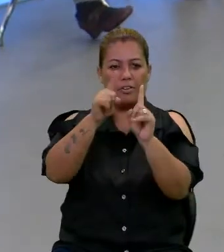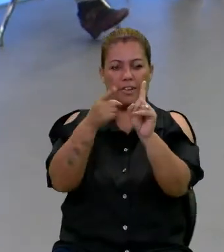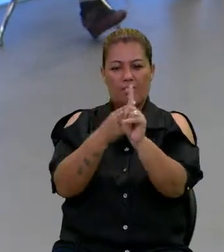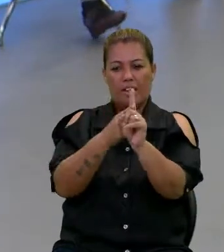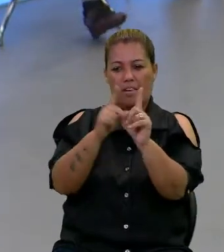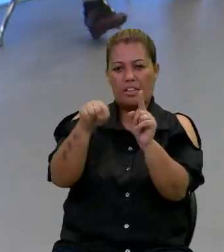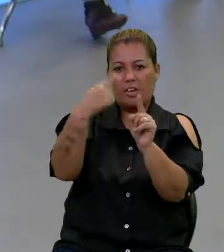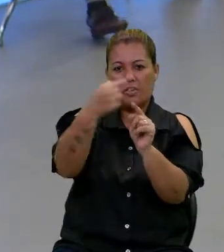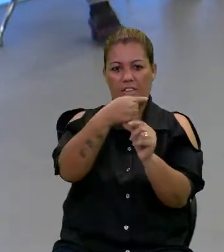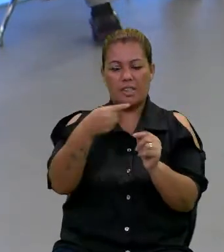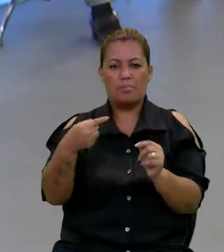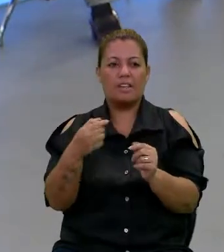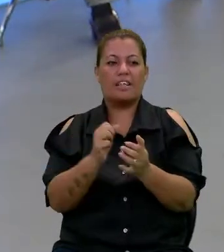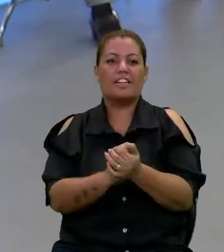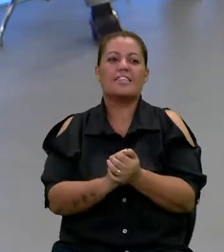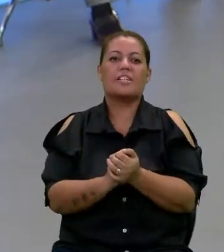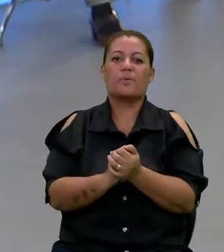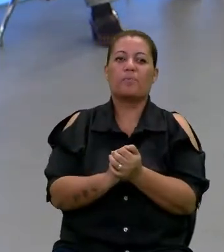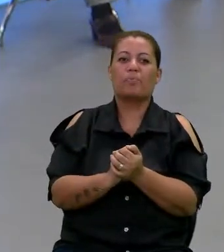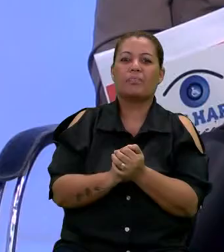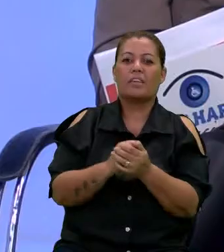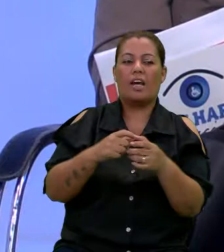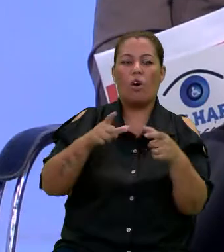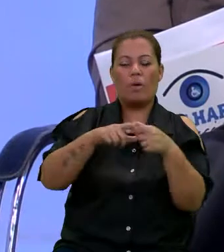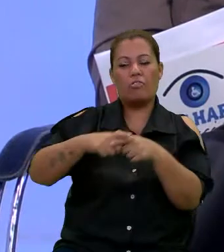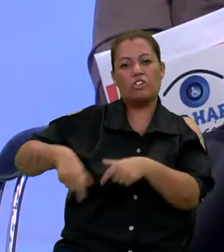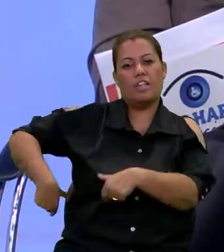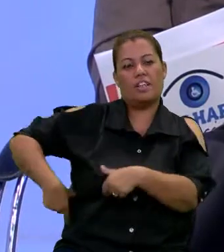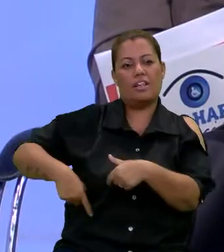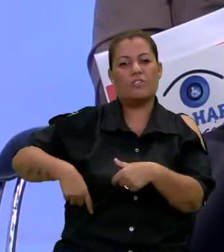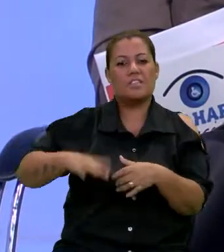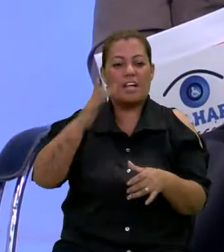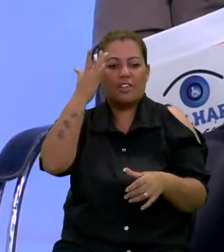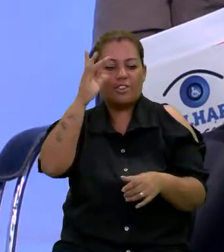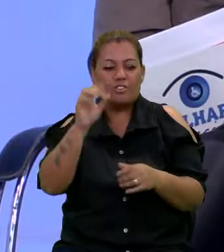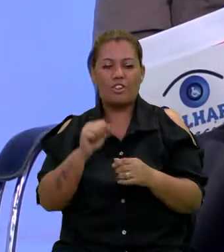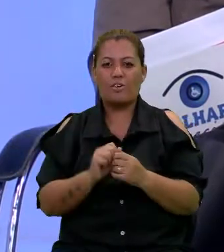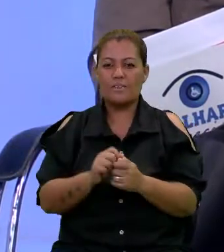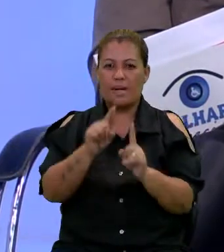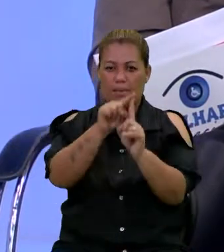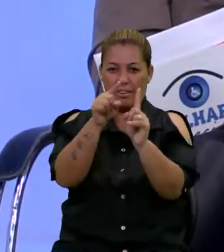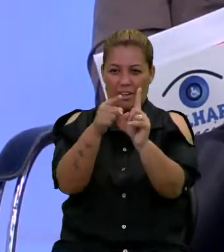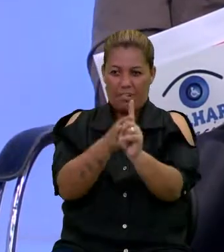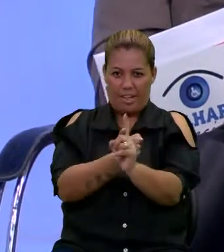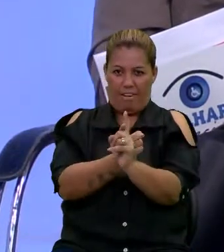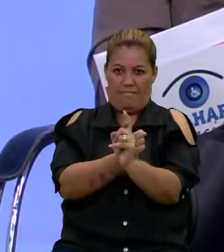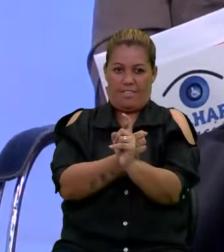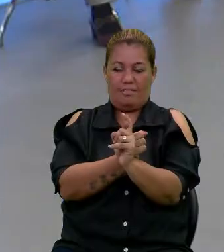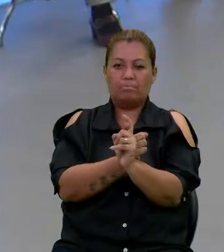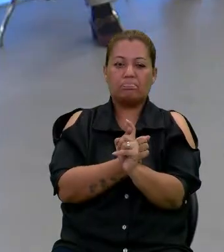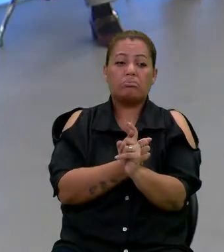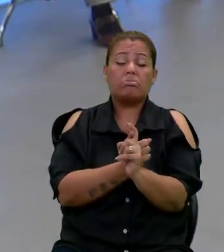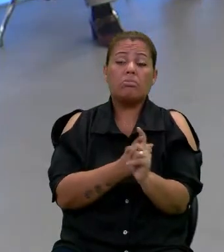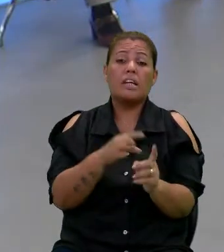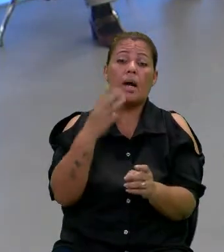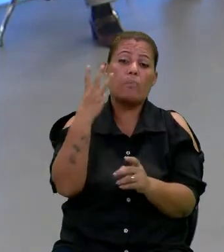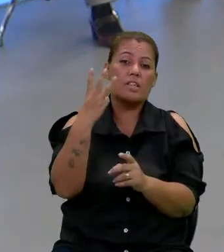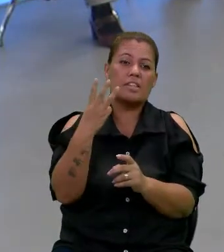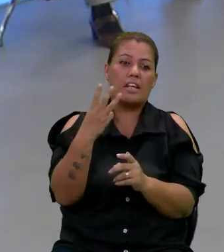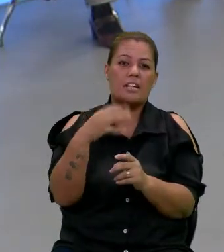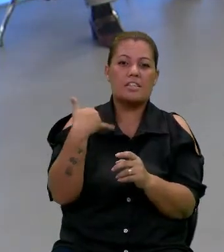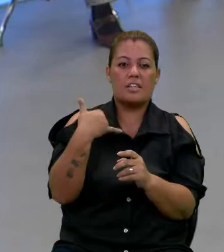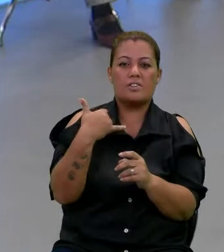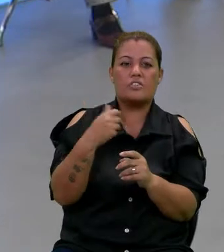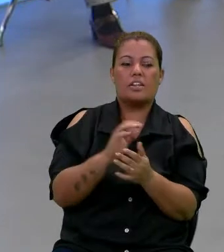fiquei sabendo que eu estava grávida, na outra semana ela nasceu. Como ela foi gerada na costela, então não tinha como saber que eu estava grávida. E